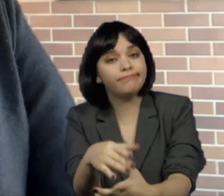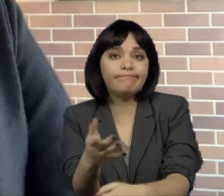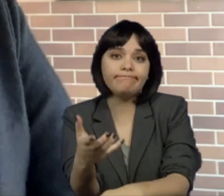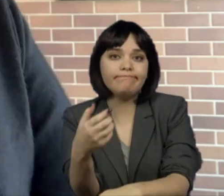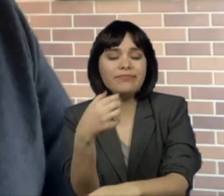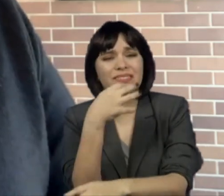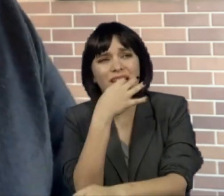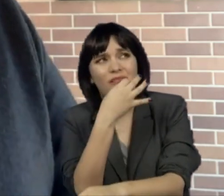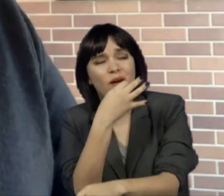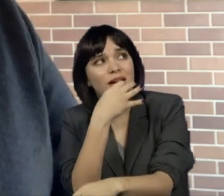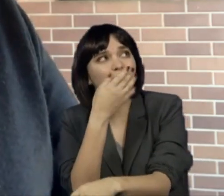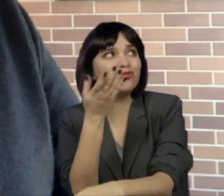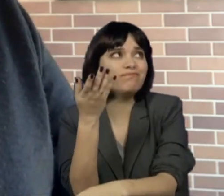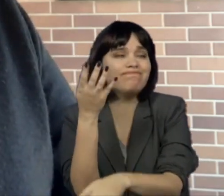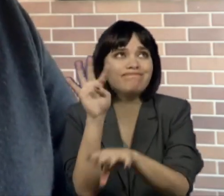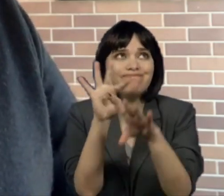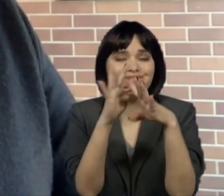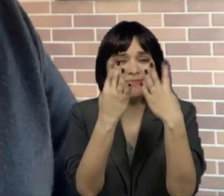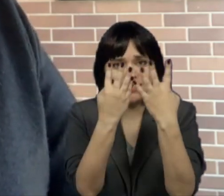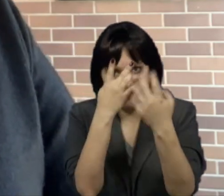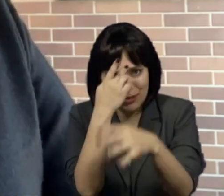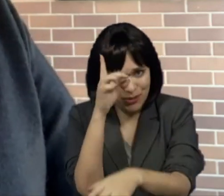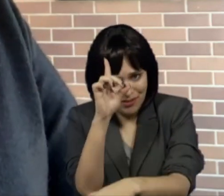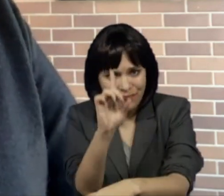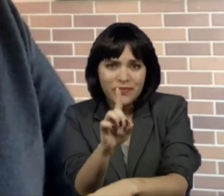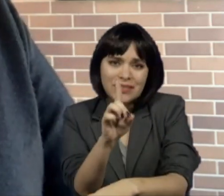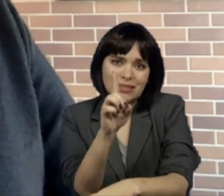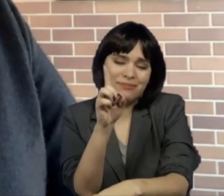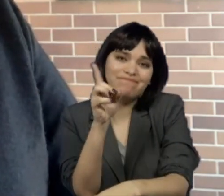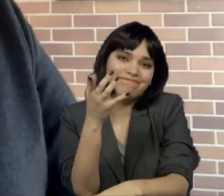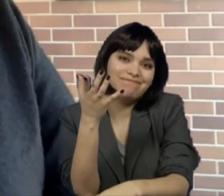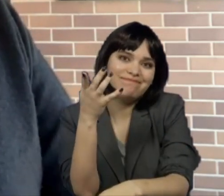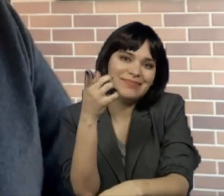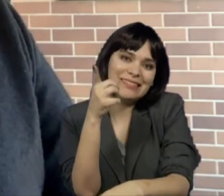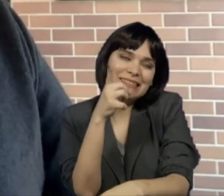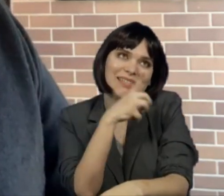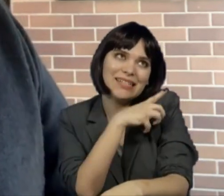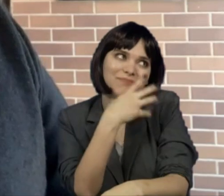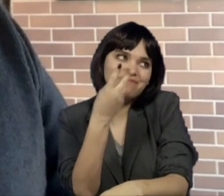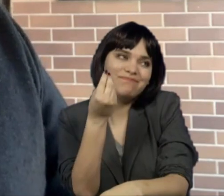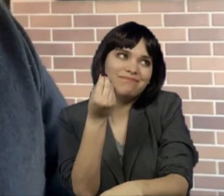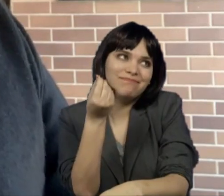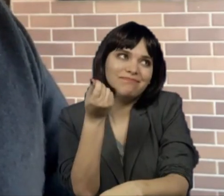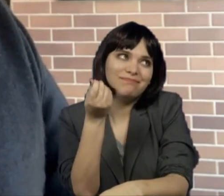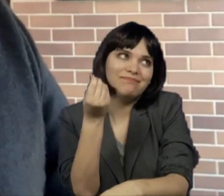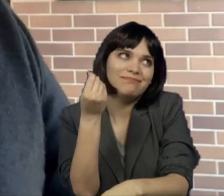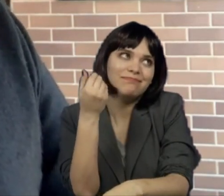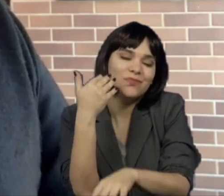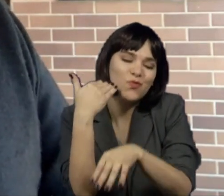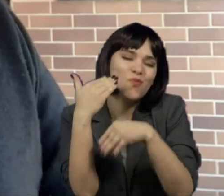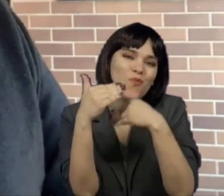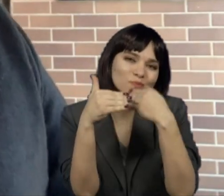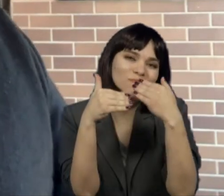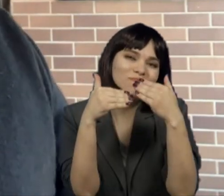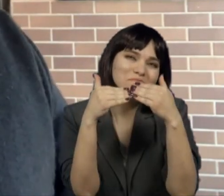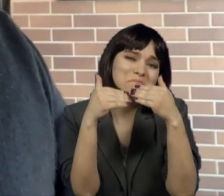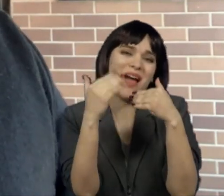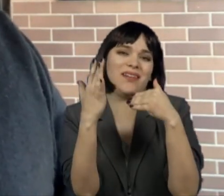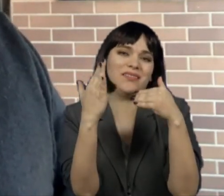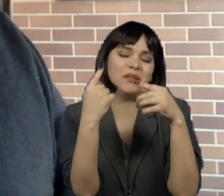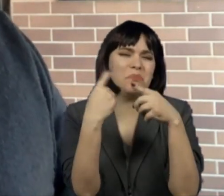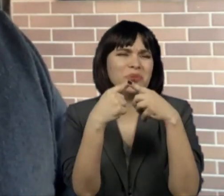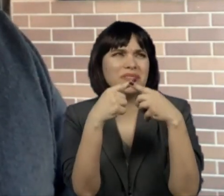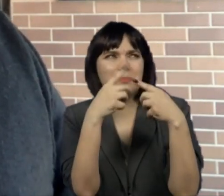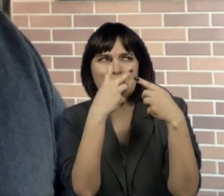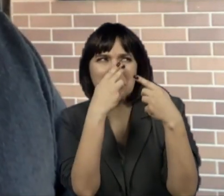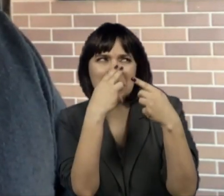Olha, eu acho que... Eu tenho um lamento em relação à quarentena para a com deficiência. Acho que o Brasil está aí